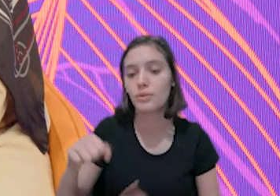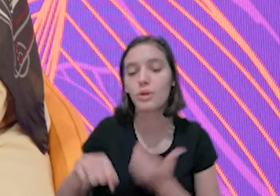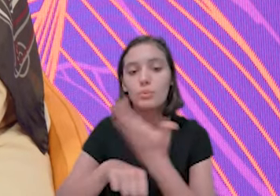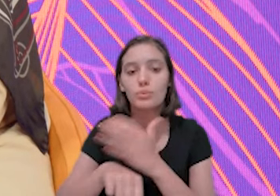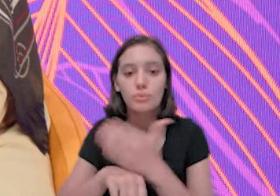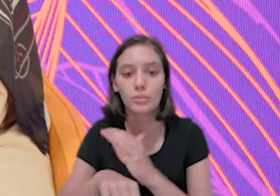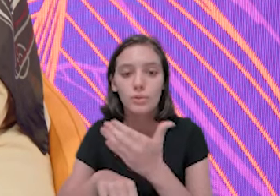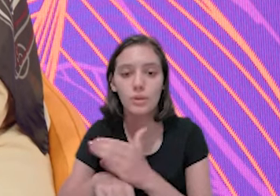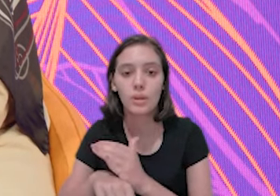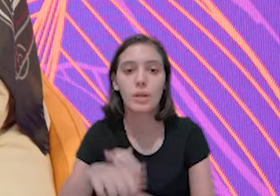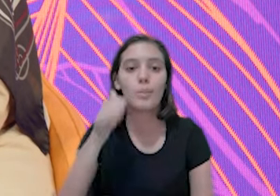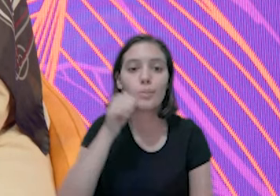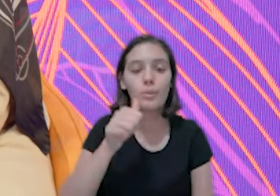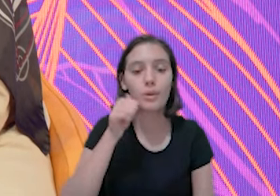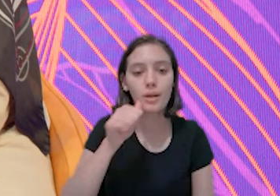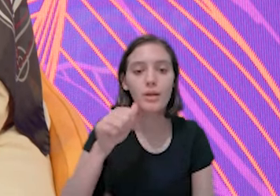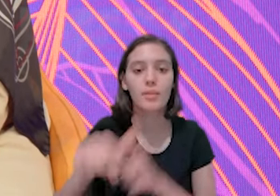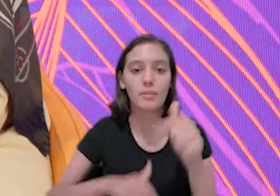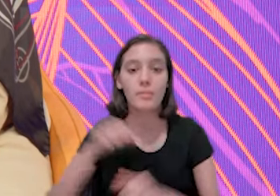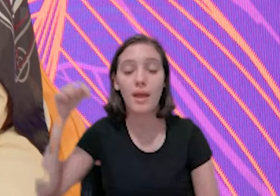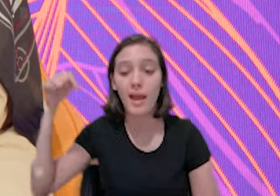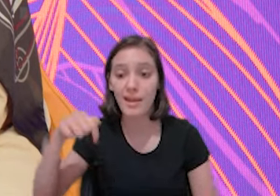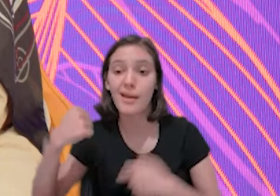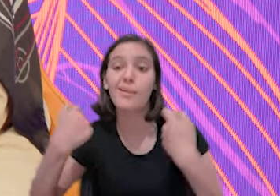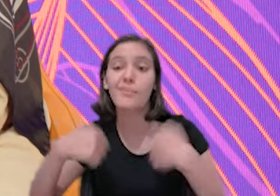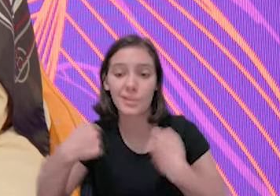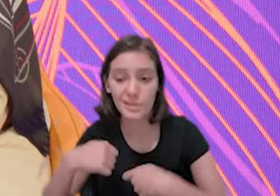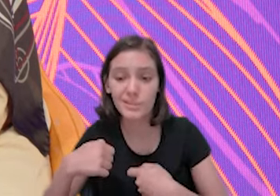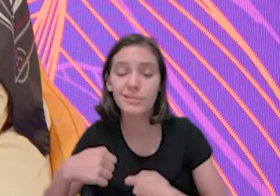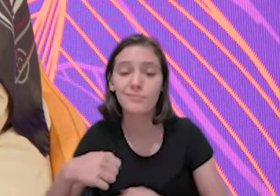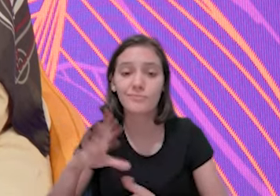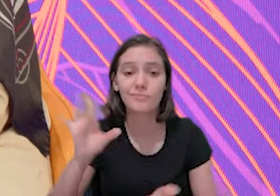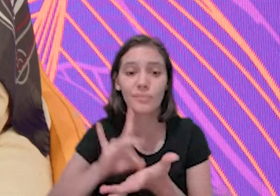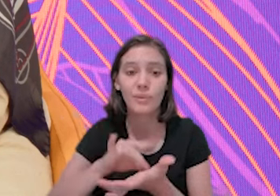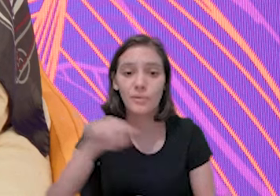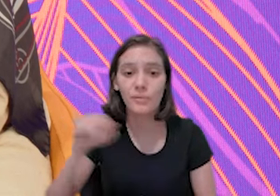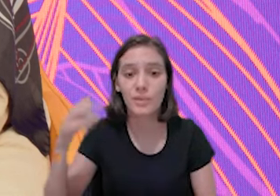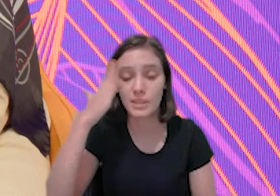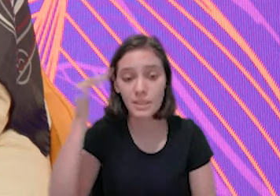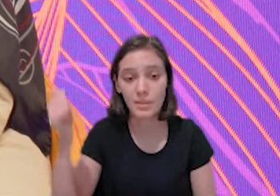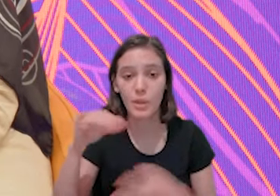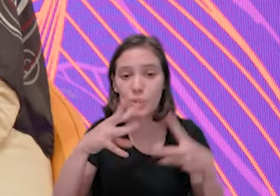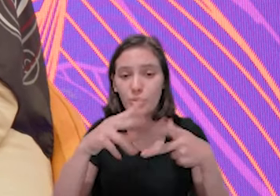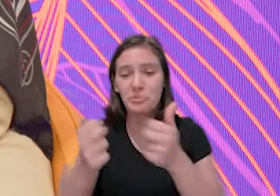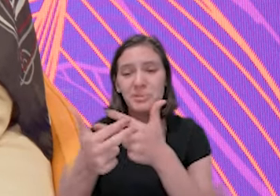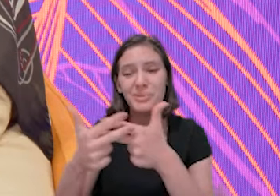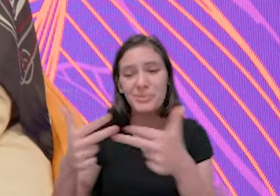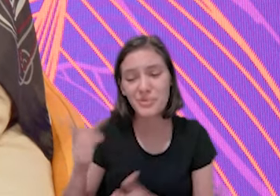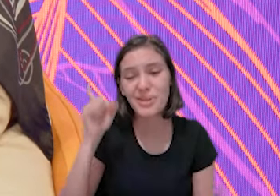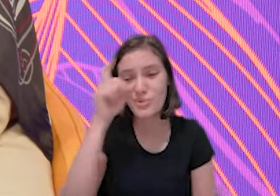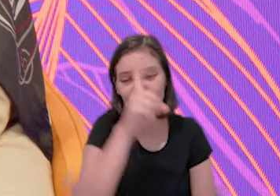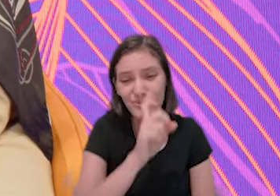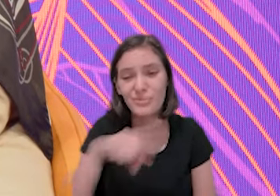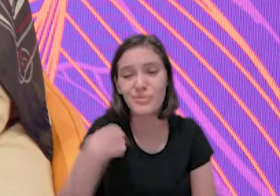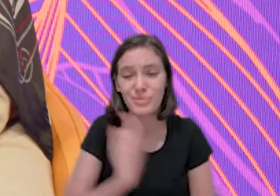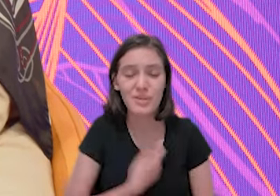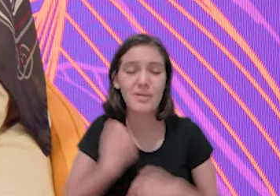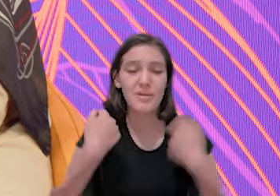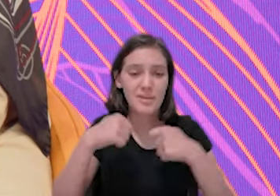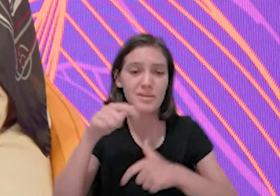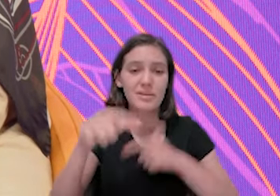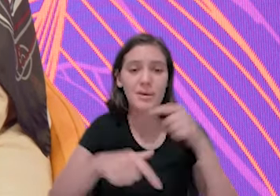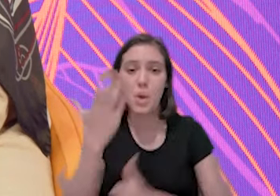porque lá a gente não tem costume que trabalha. Aqui a gente precisa, porque você sabe, todas as coisas,